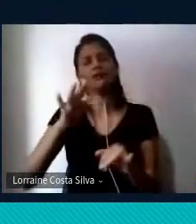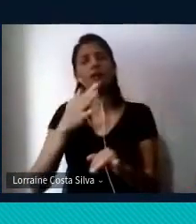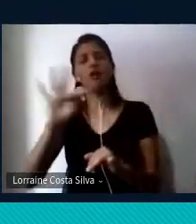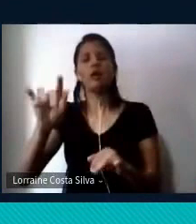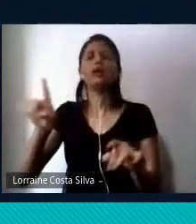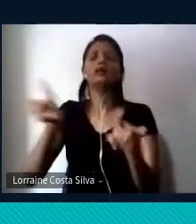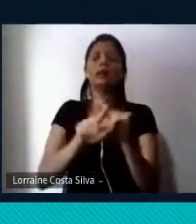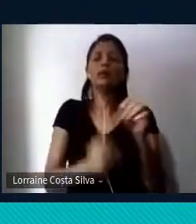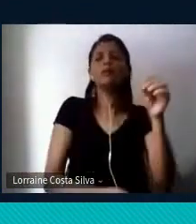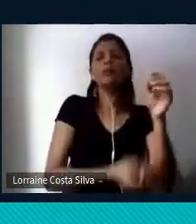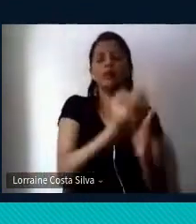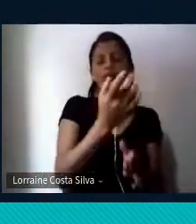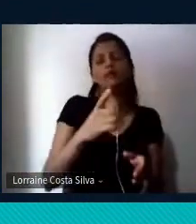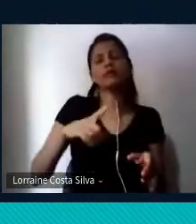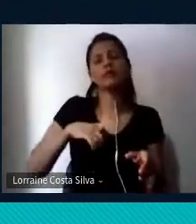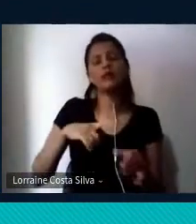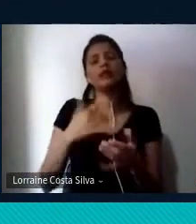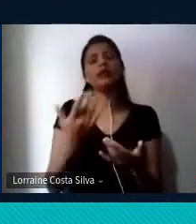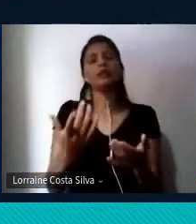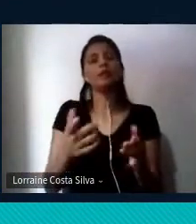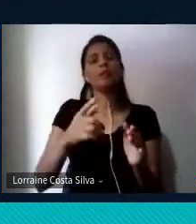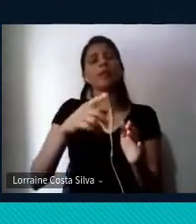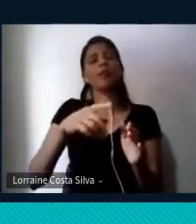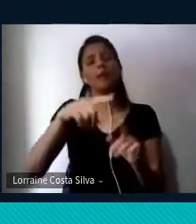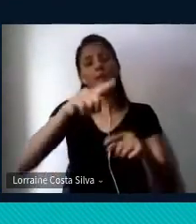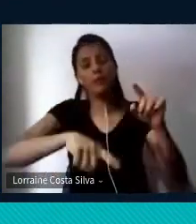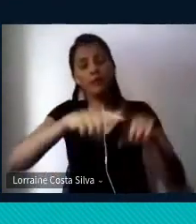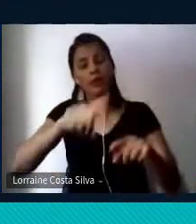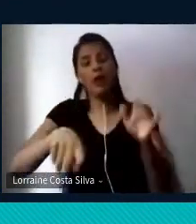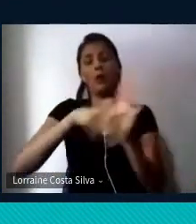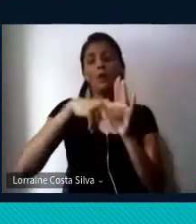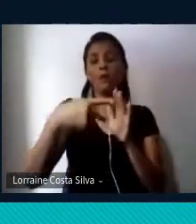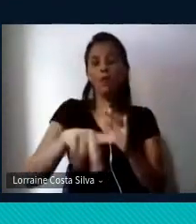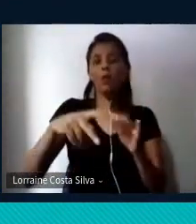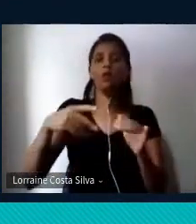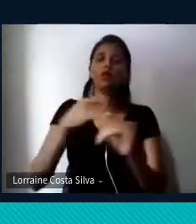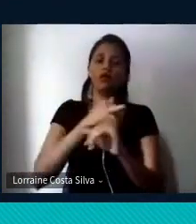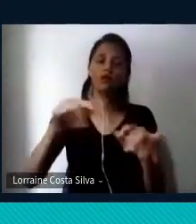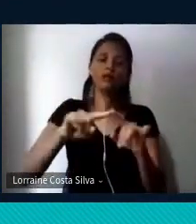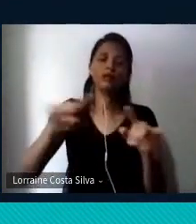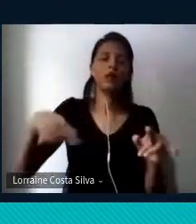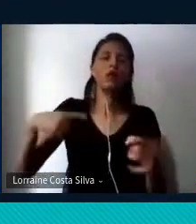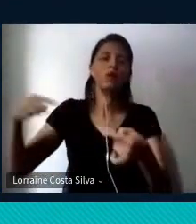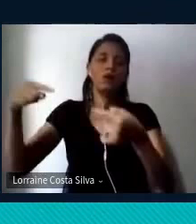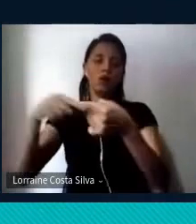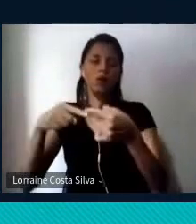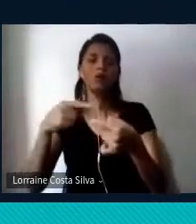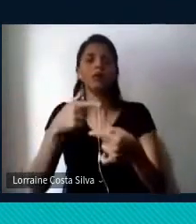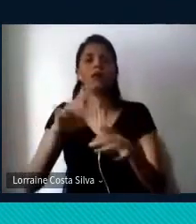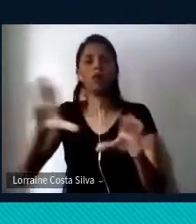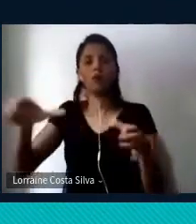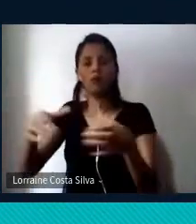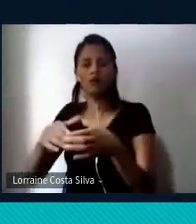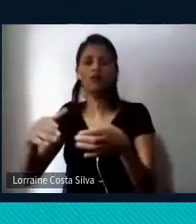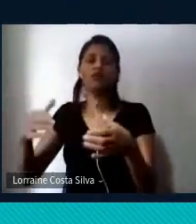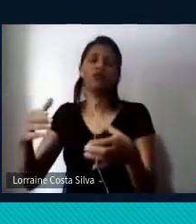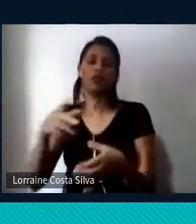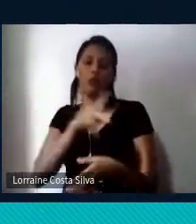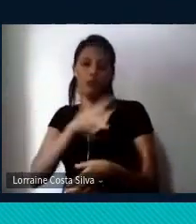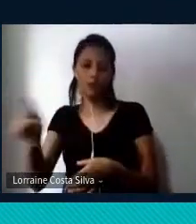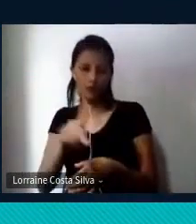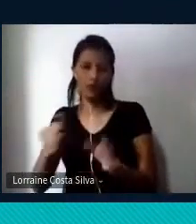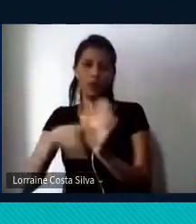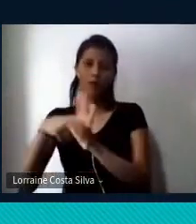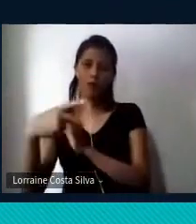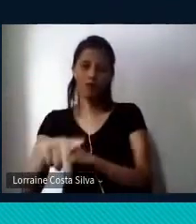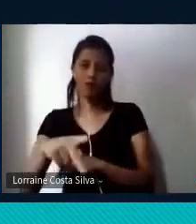de desinformação para o público em geral, combinado com uma série de ateliês para professores de ensino de escolas públicas do